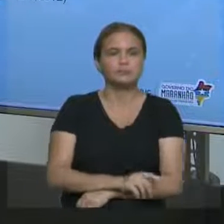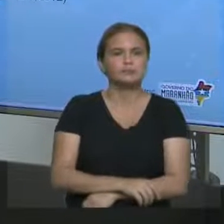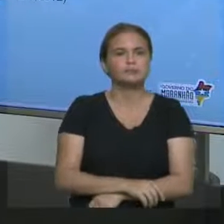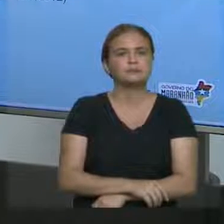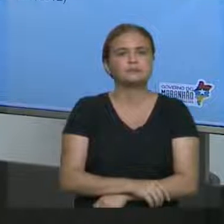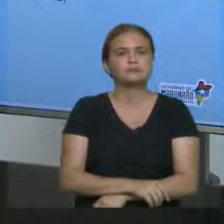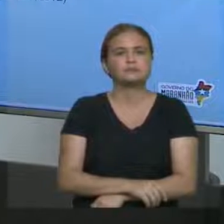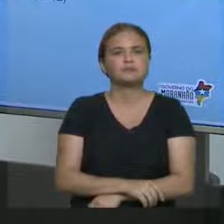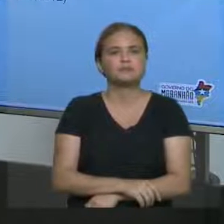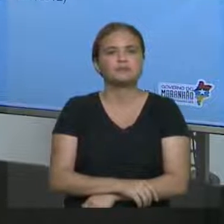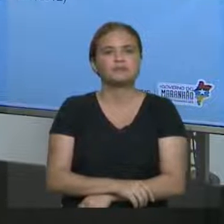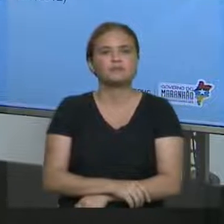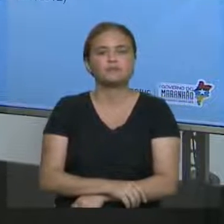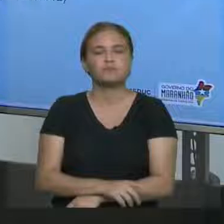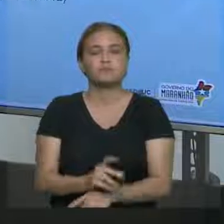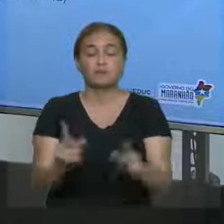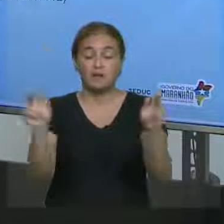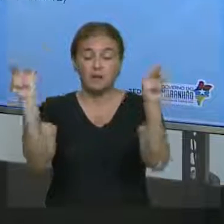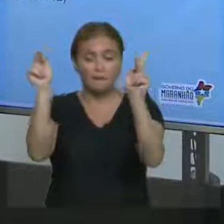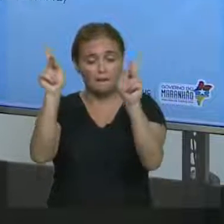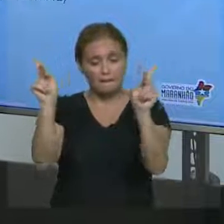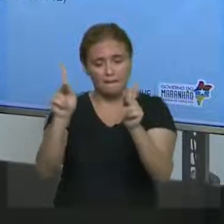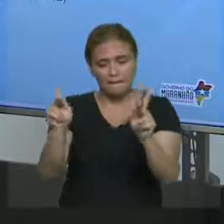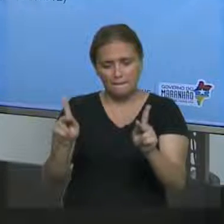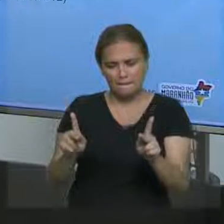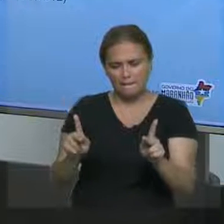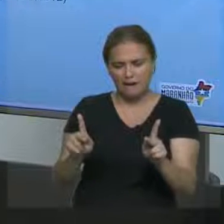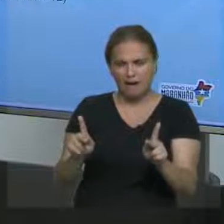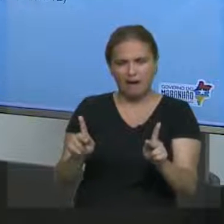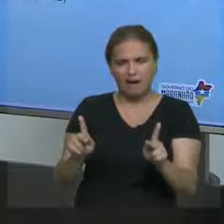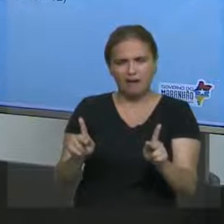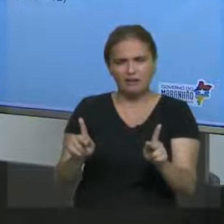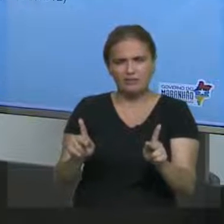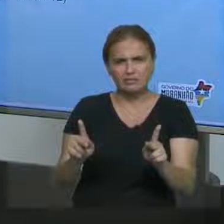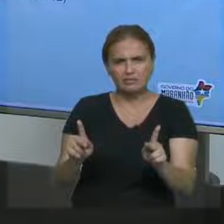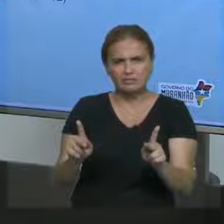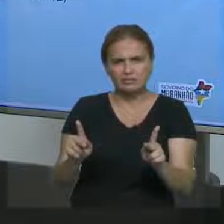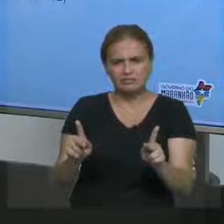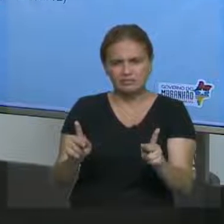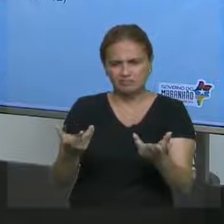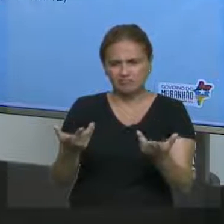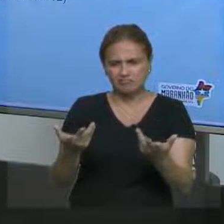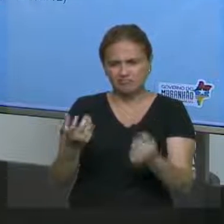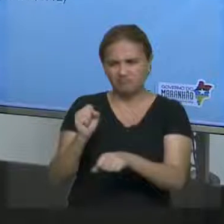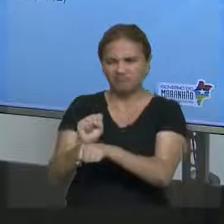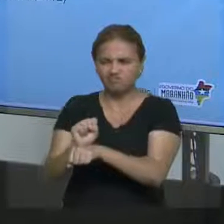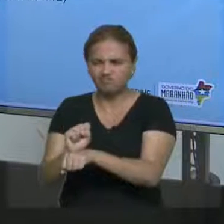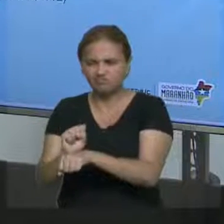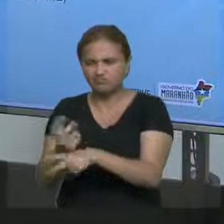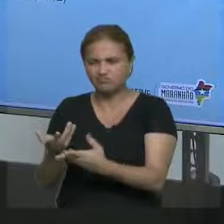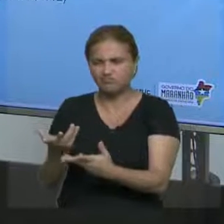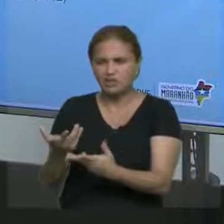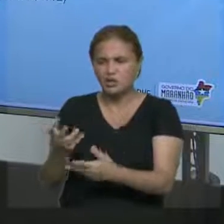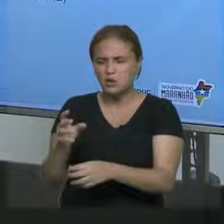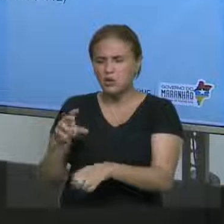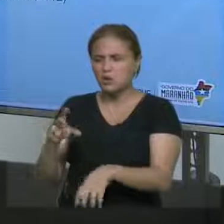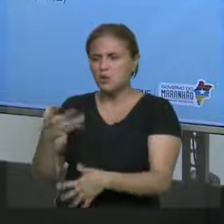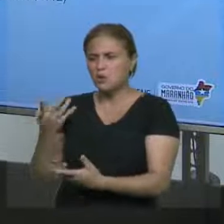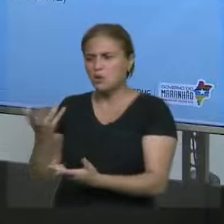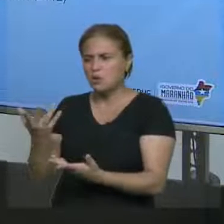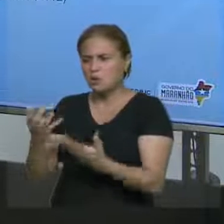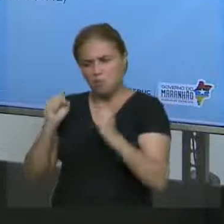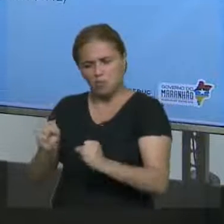não. A paz será alcançada quando a busca pelo poder deixar de existir. Gente, nunca vai deixar de existir o poder. A pessoa sempre vai ter o poder. Então,